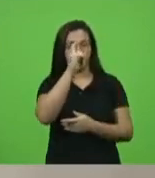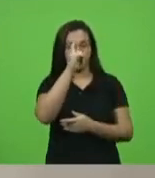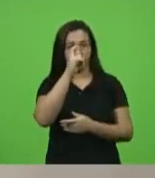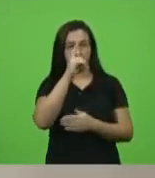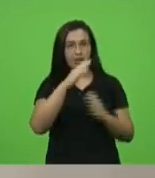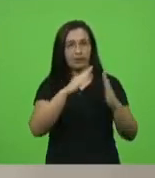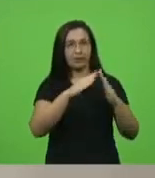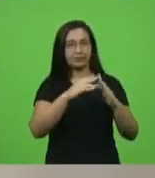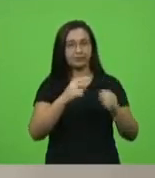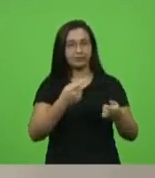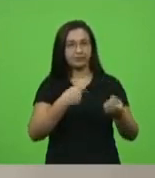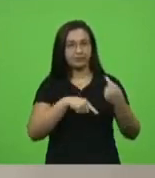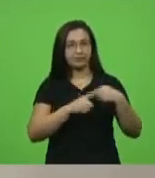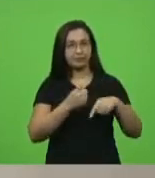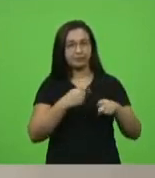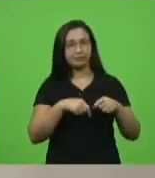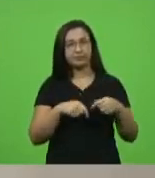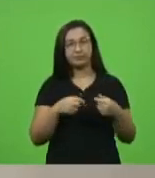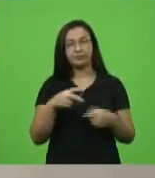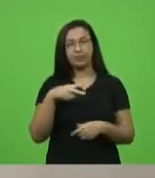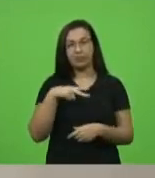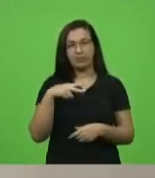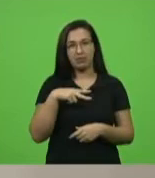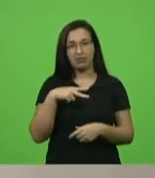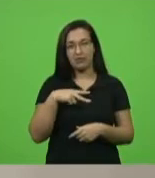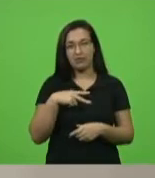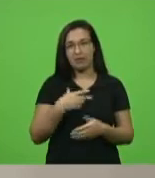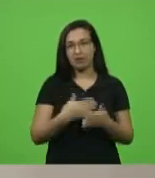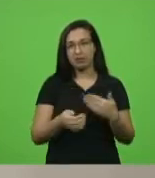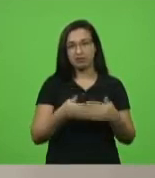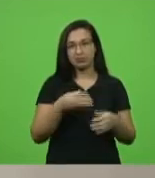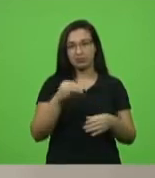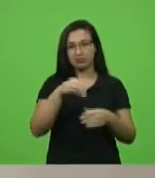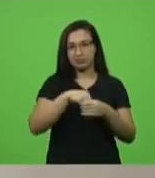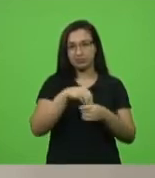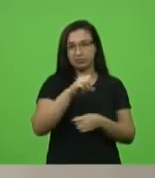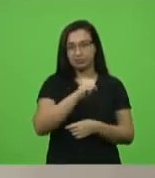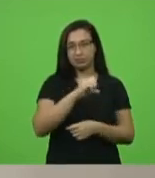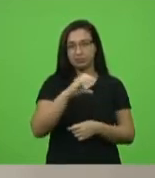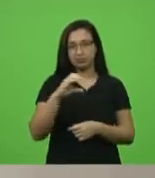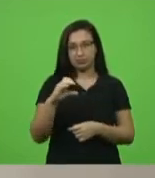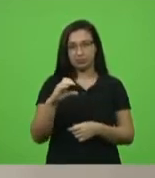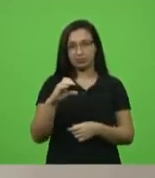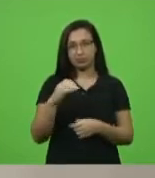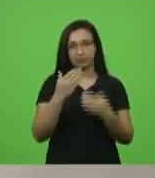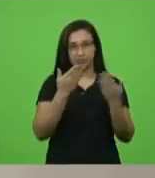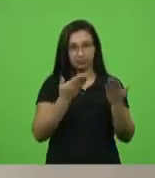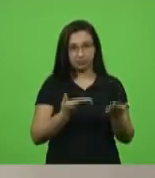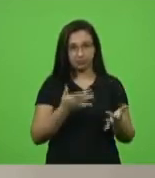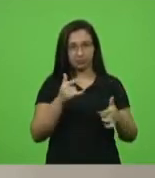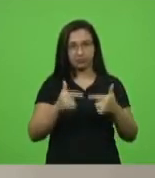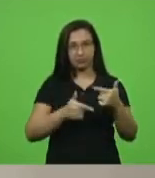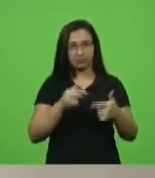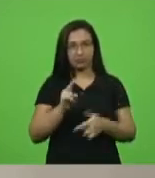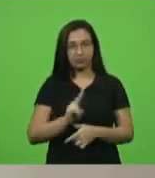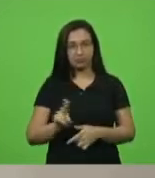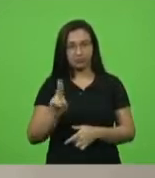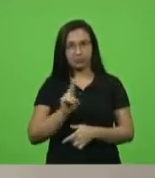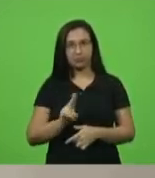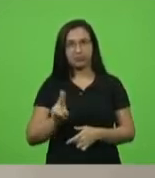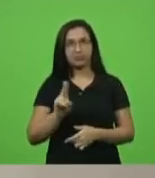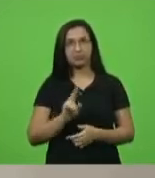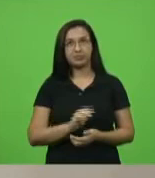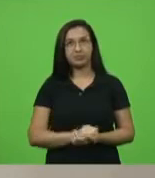privadas e todo e qualquer estabelecimento privado do Estado de Santa Catarina que disponha deste serviço para clientes ou funcionários.